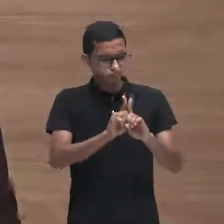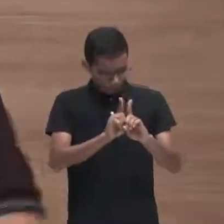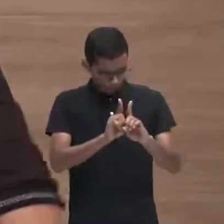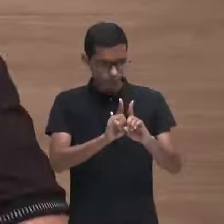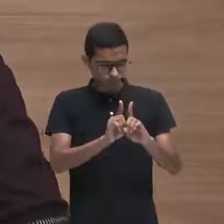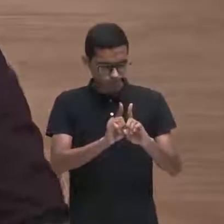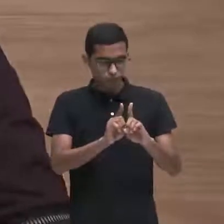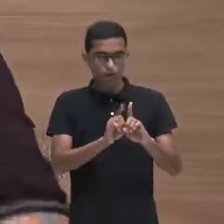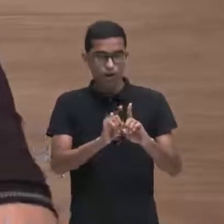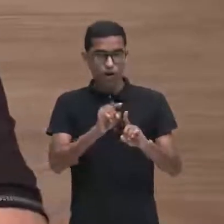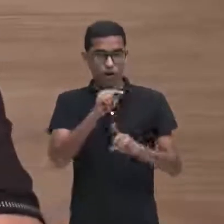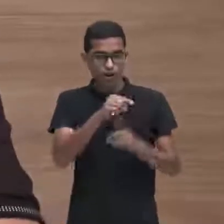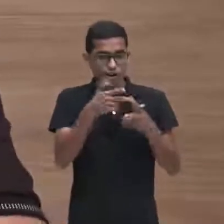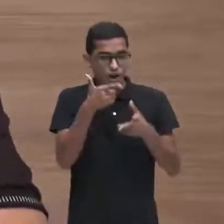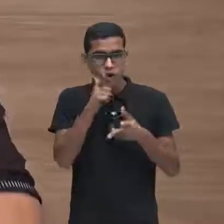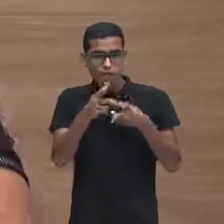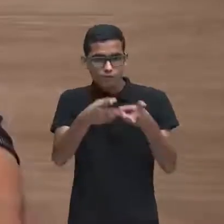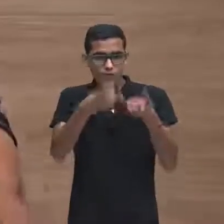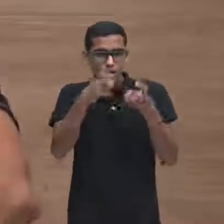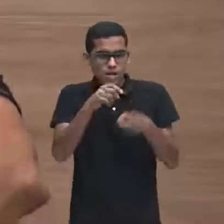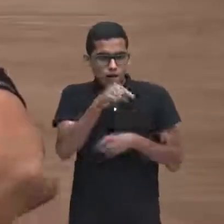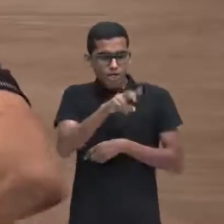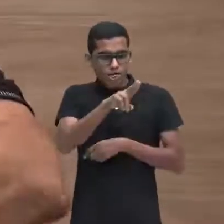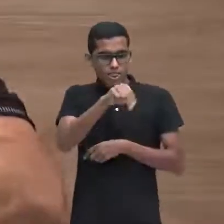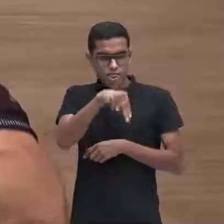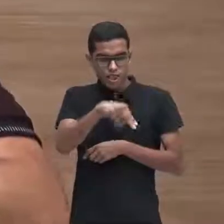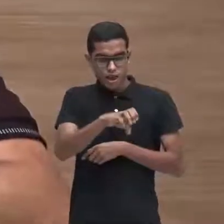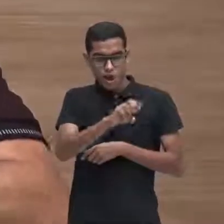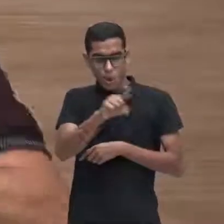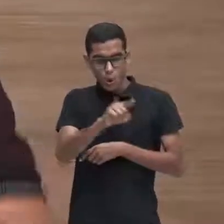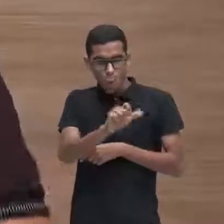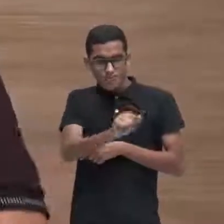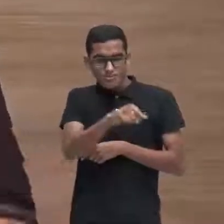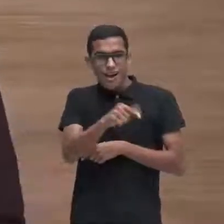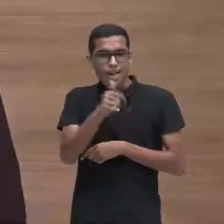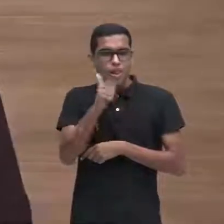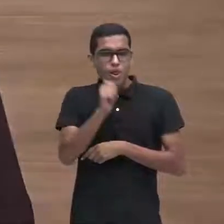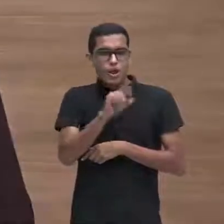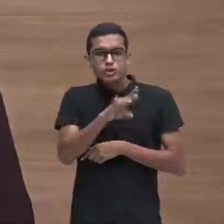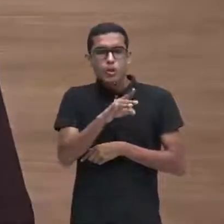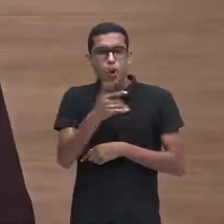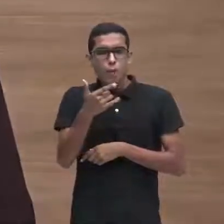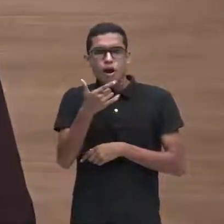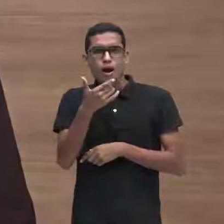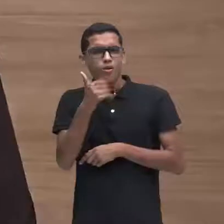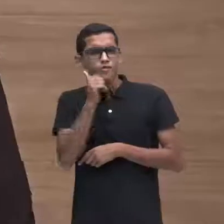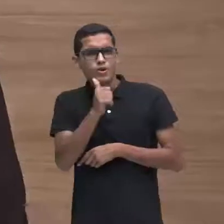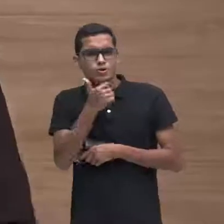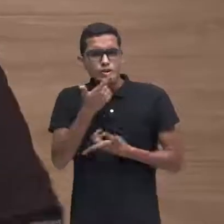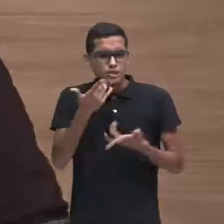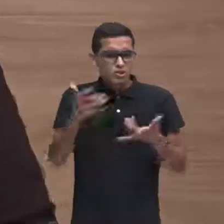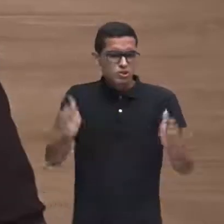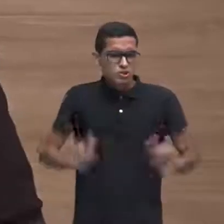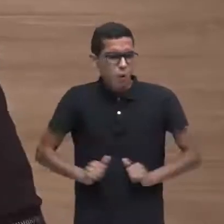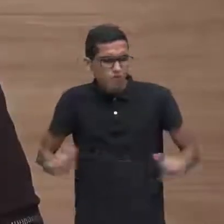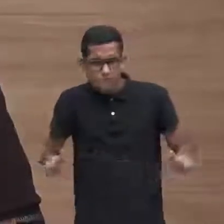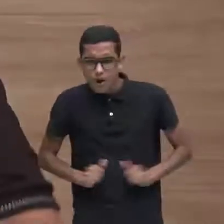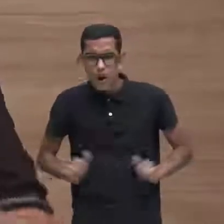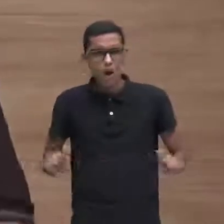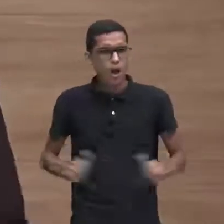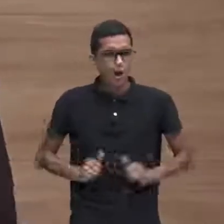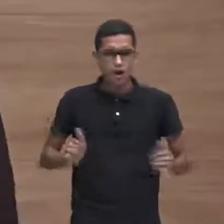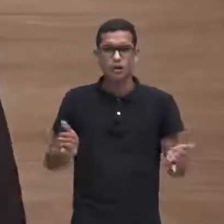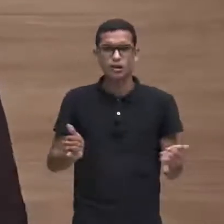que ela não era apenas um saco de pancadas daquela mãe que acabava